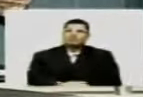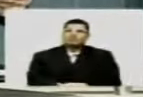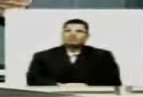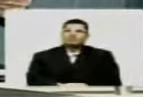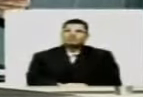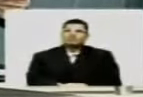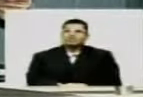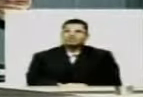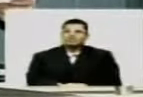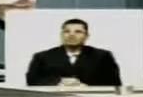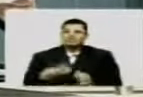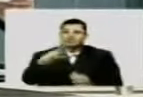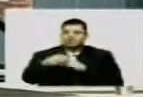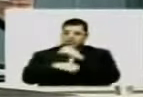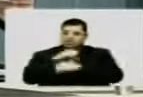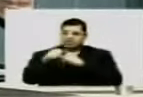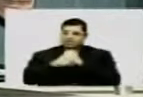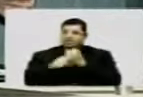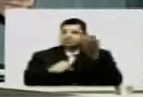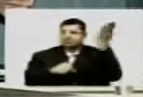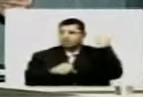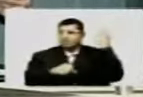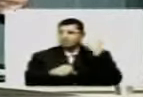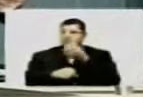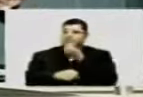três anos atrás,